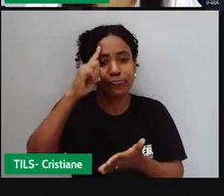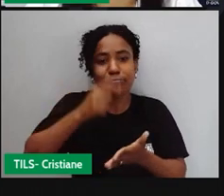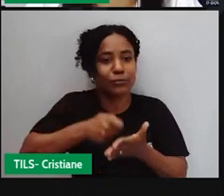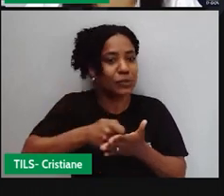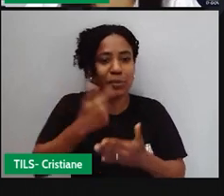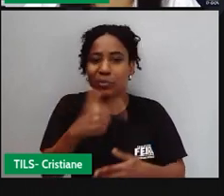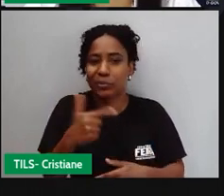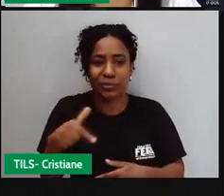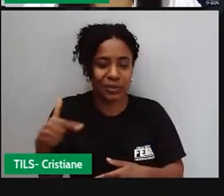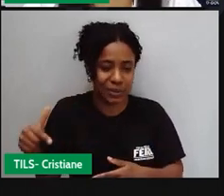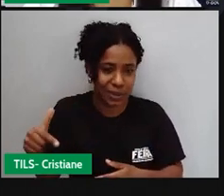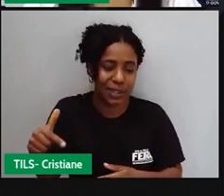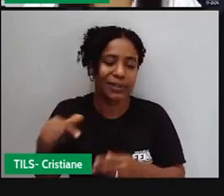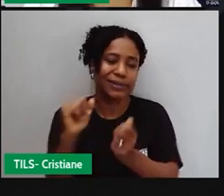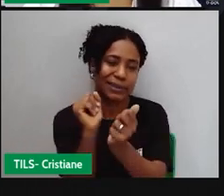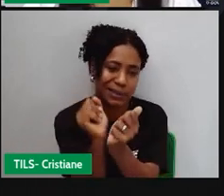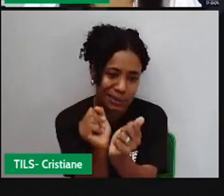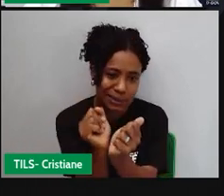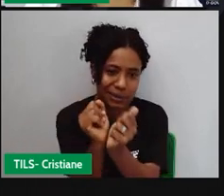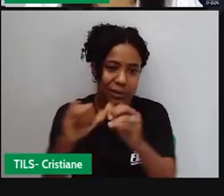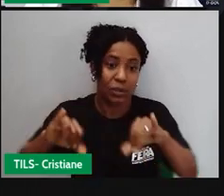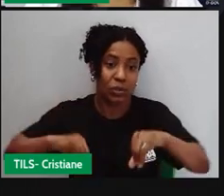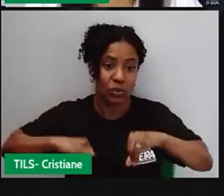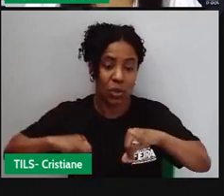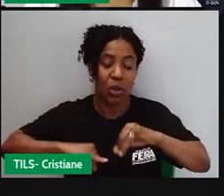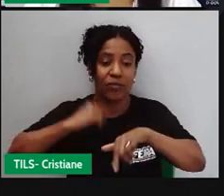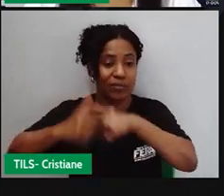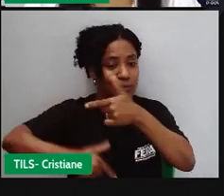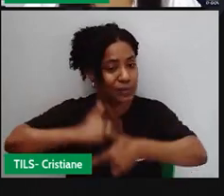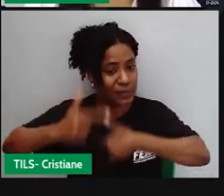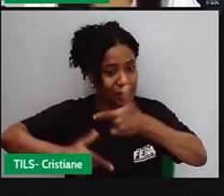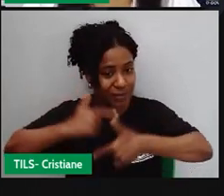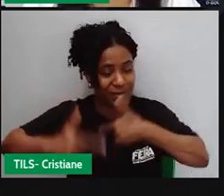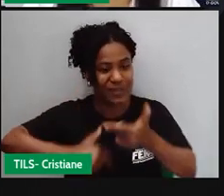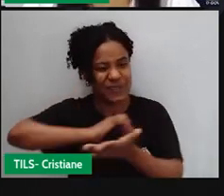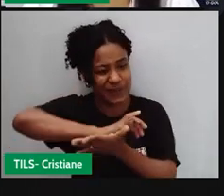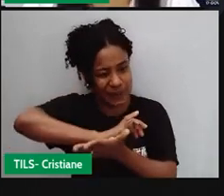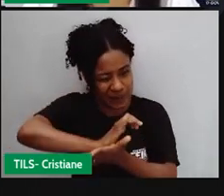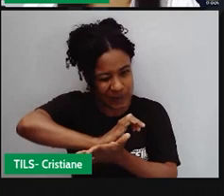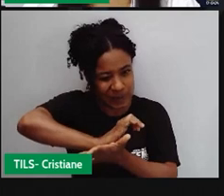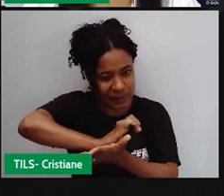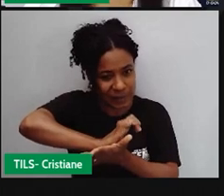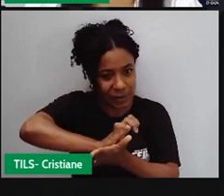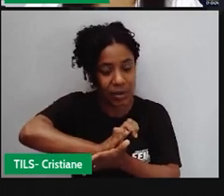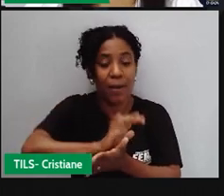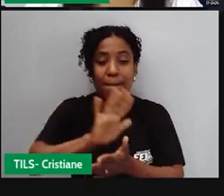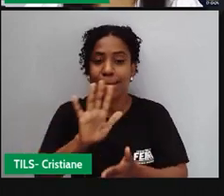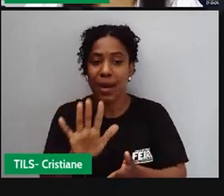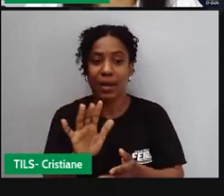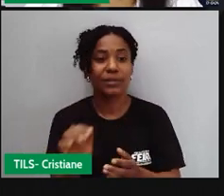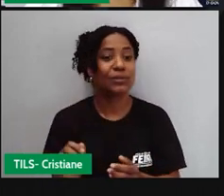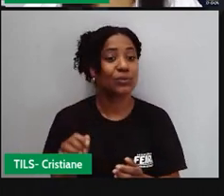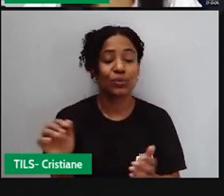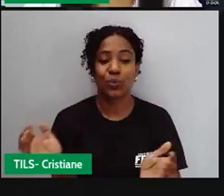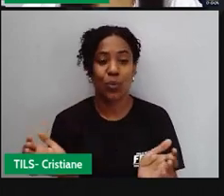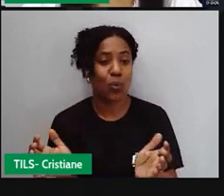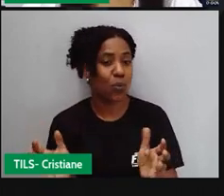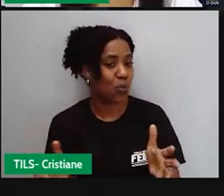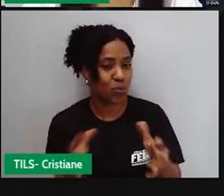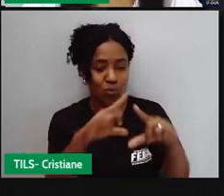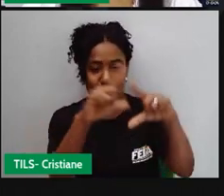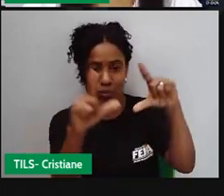serem explorados, essa força e essa resistência trazidas aí pelas quilombolas,